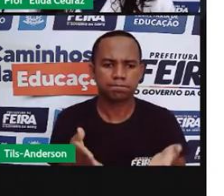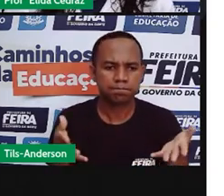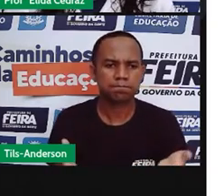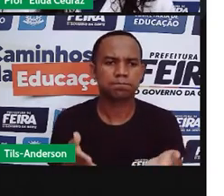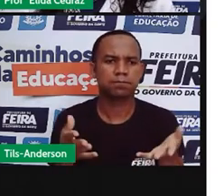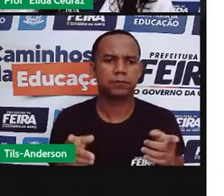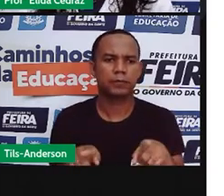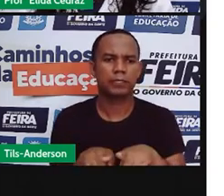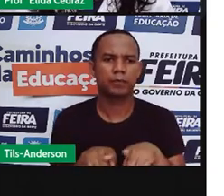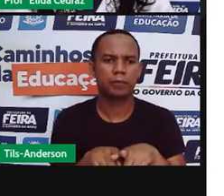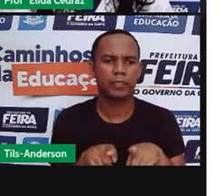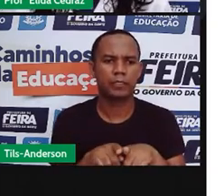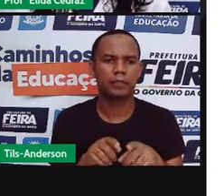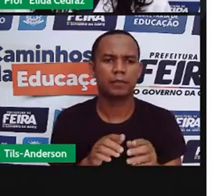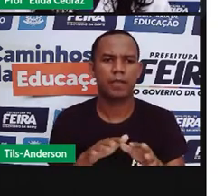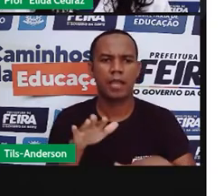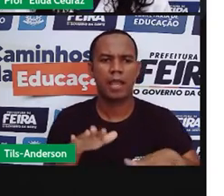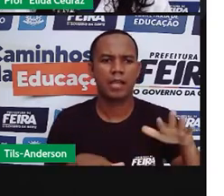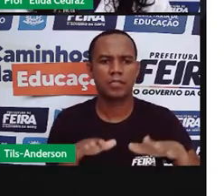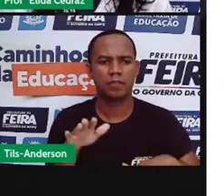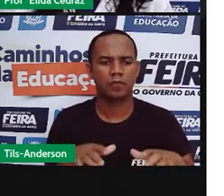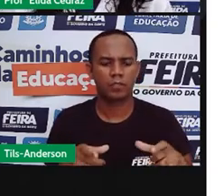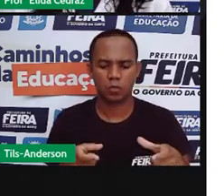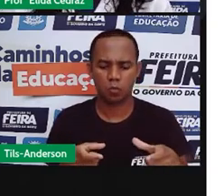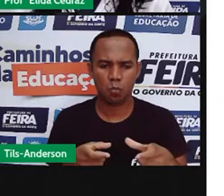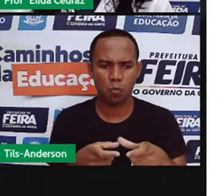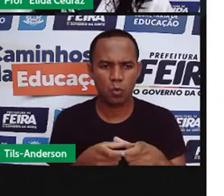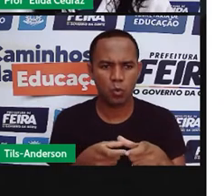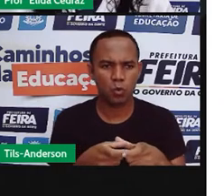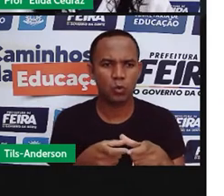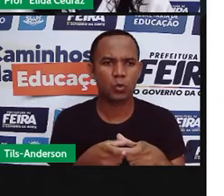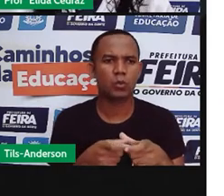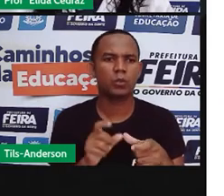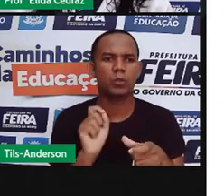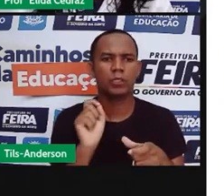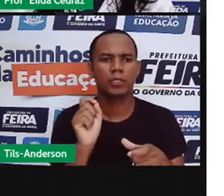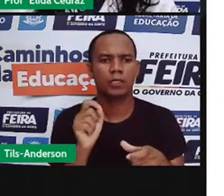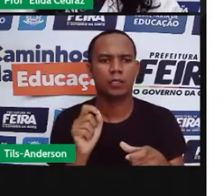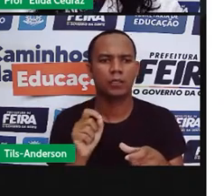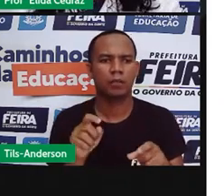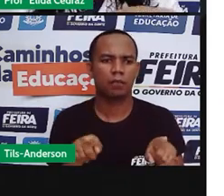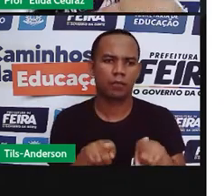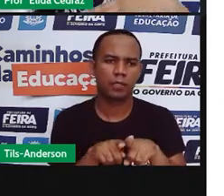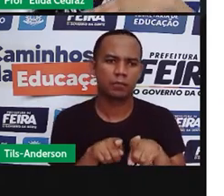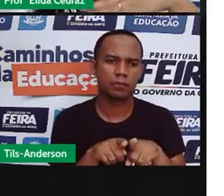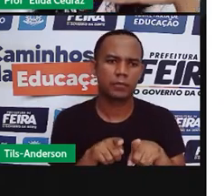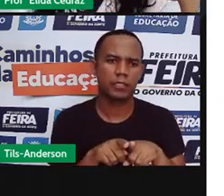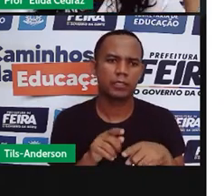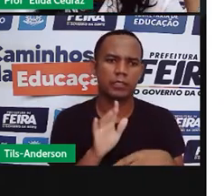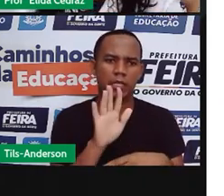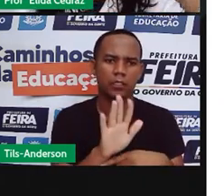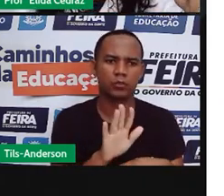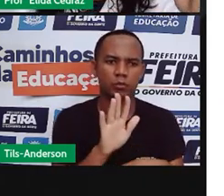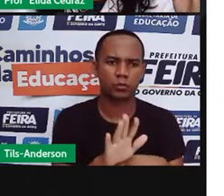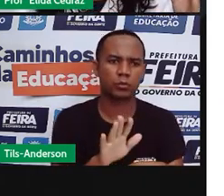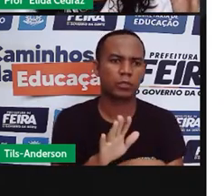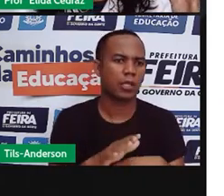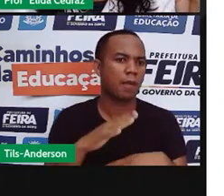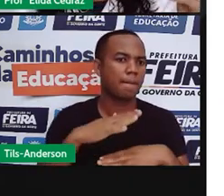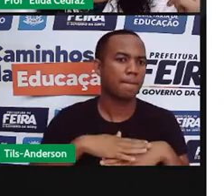com nenhum recurso tecnológico e instrumentos agrícolas, daqueles bem